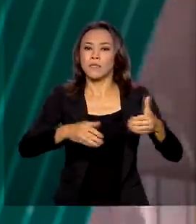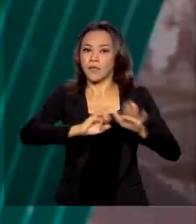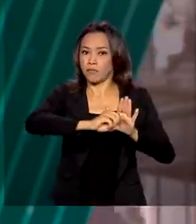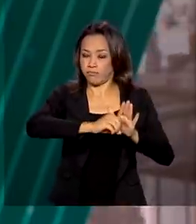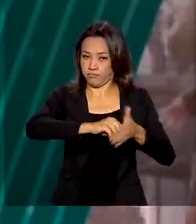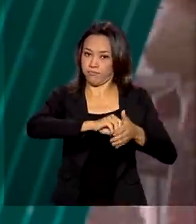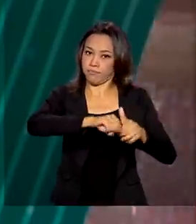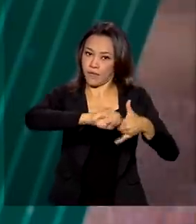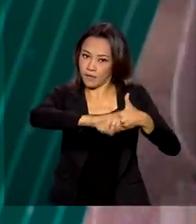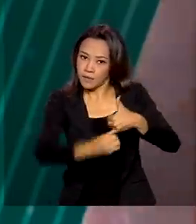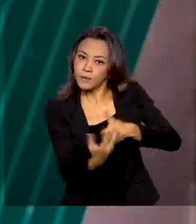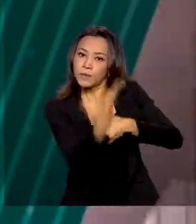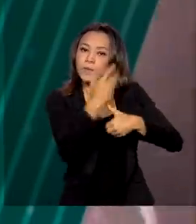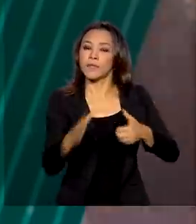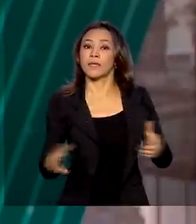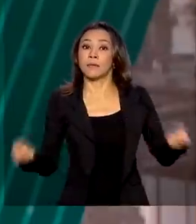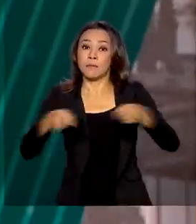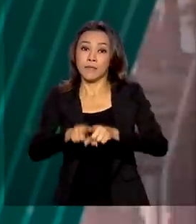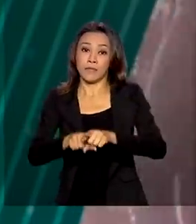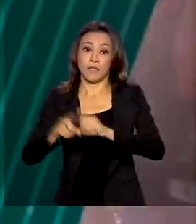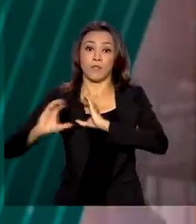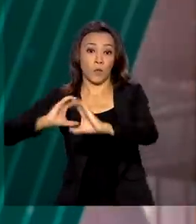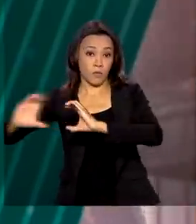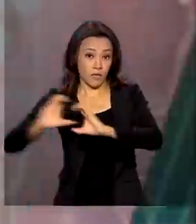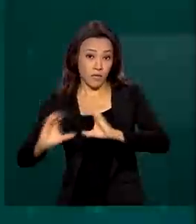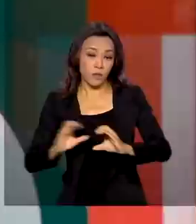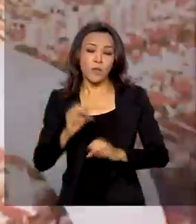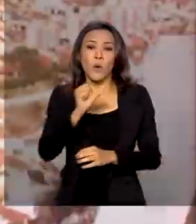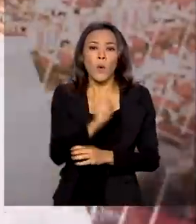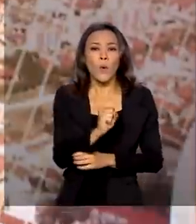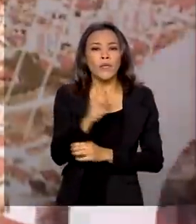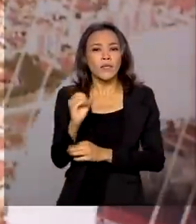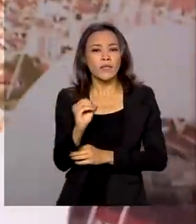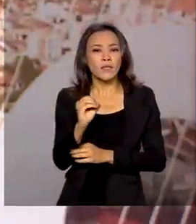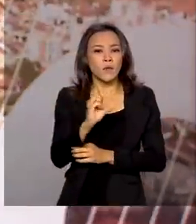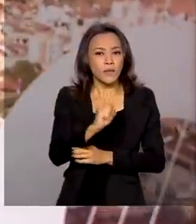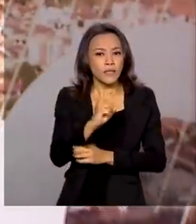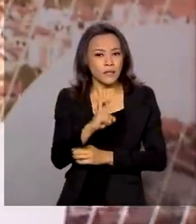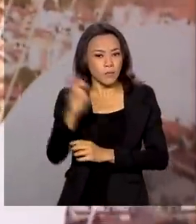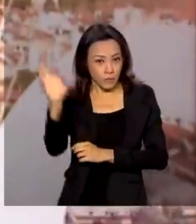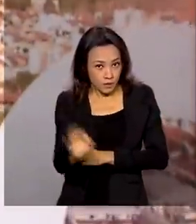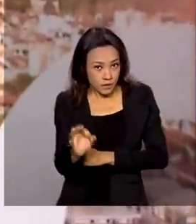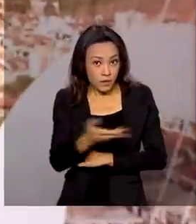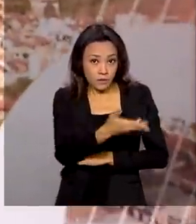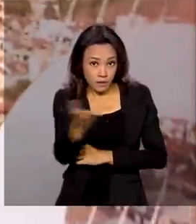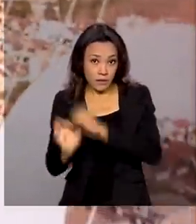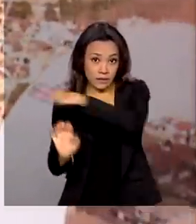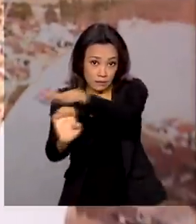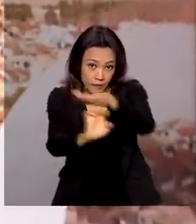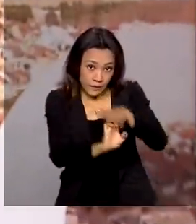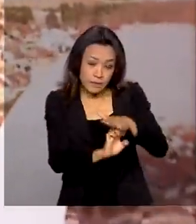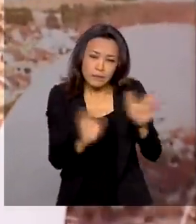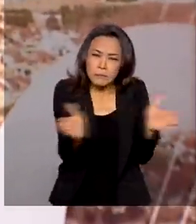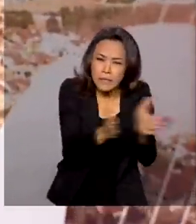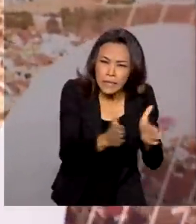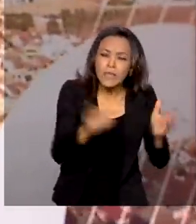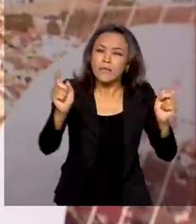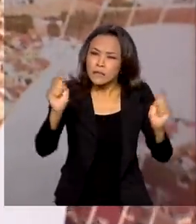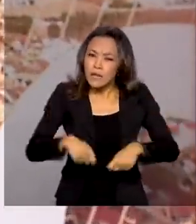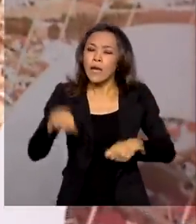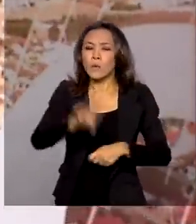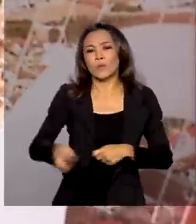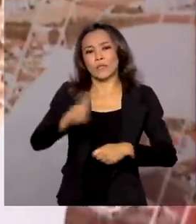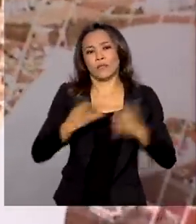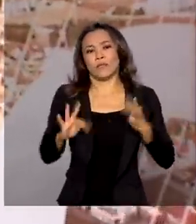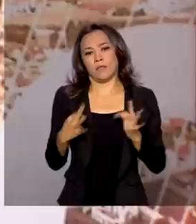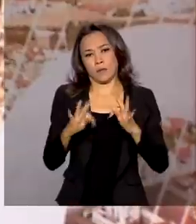Comunicações, 85% dos pequenos e médios produtores já estão usando algum tipo de tecnologia